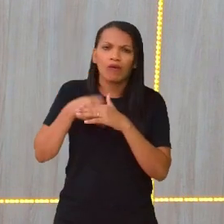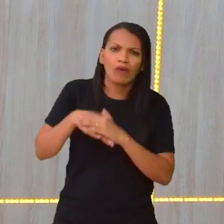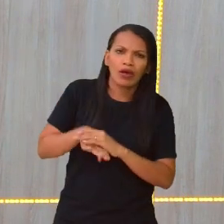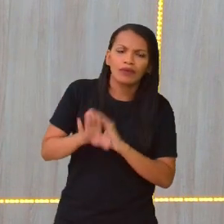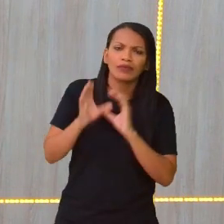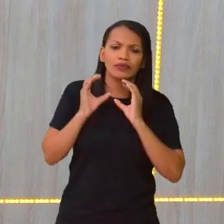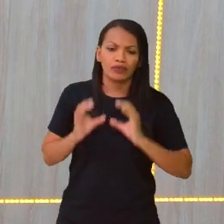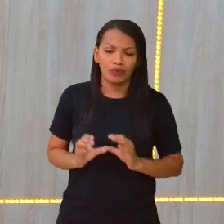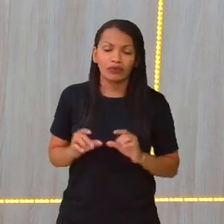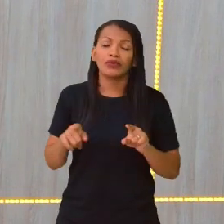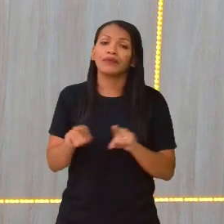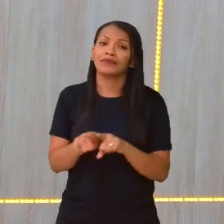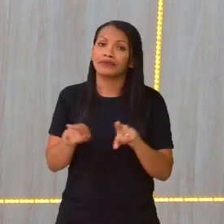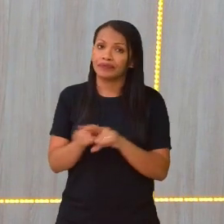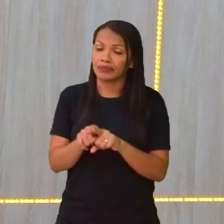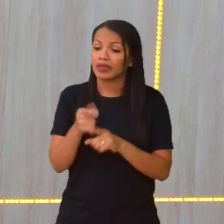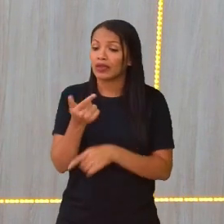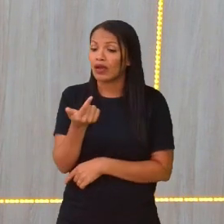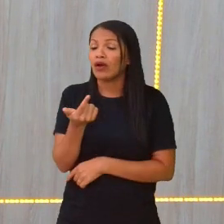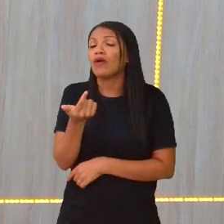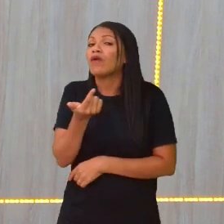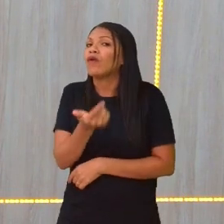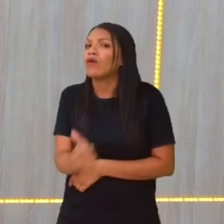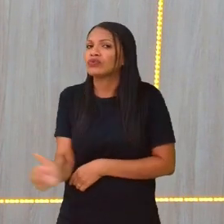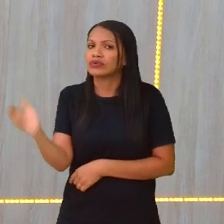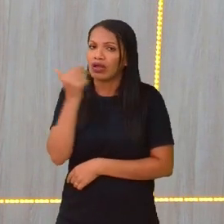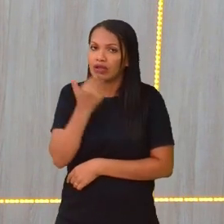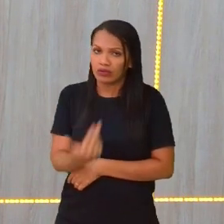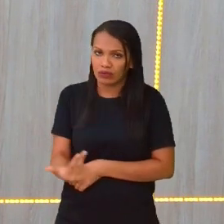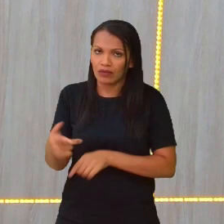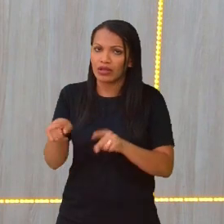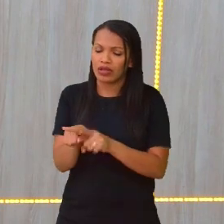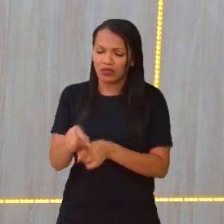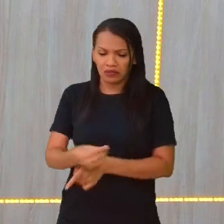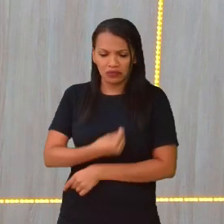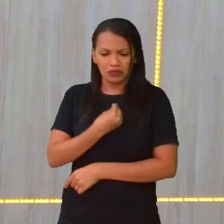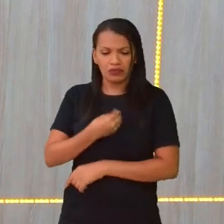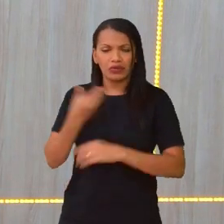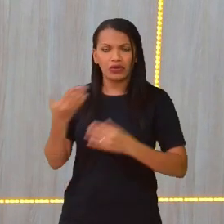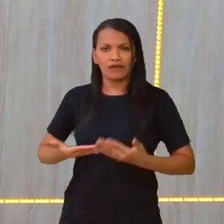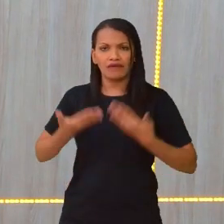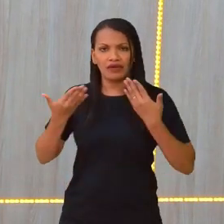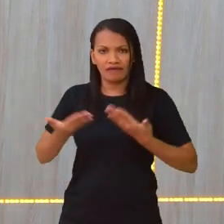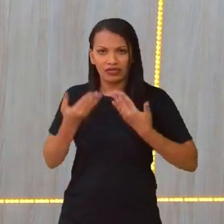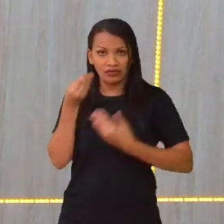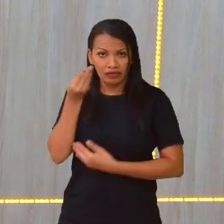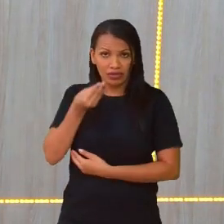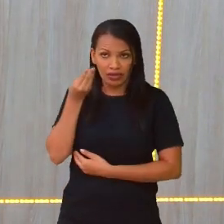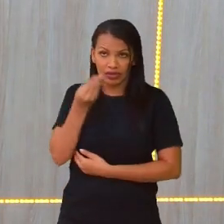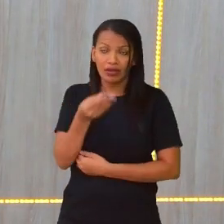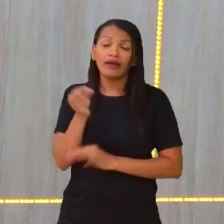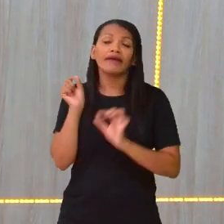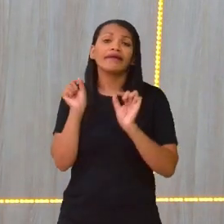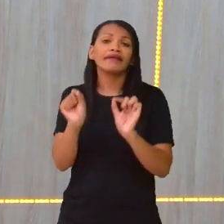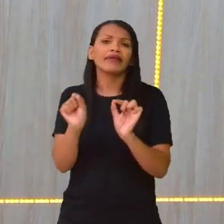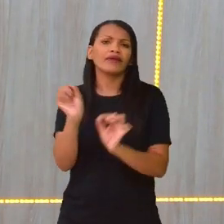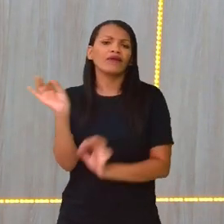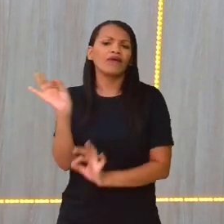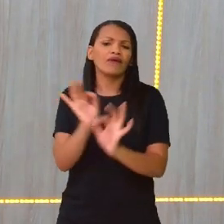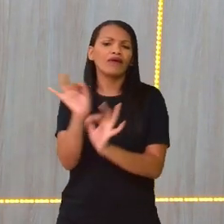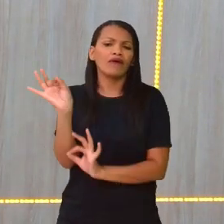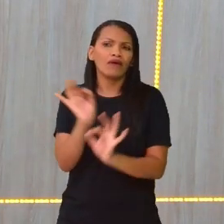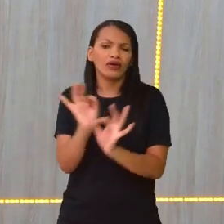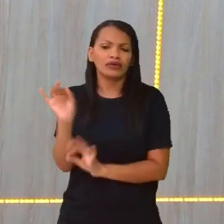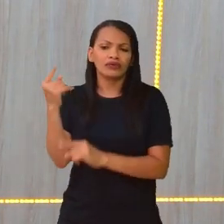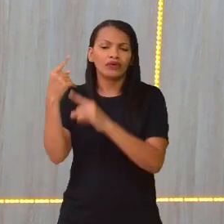outros idiomas. Tudo isso enriquece a nossa própria vivência, a nossa própria experiência, né? Ó, quem organiza o torneio